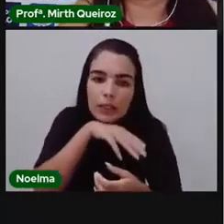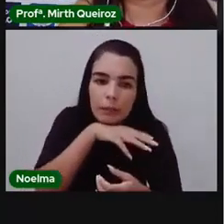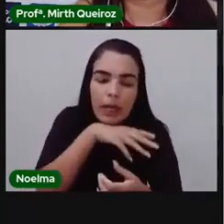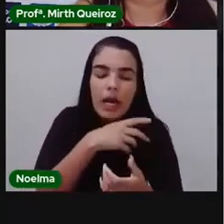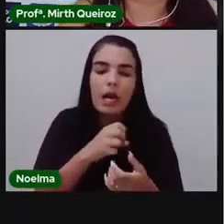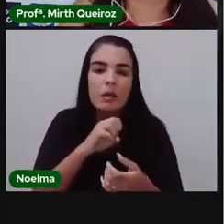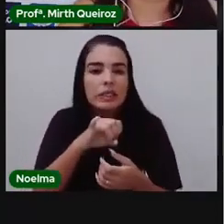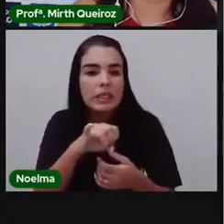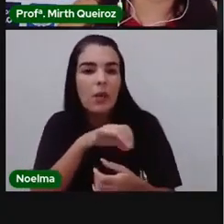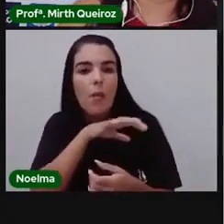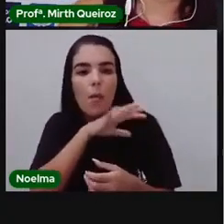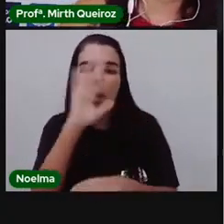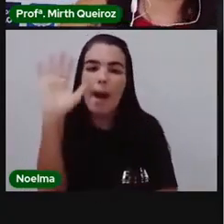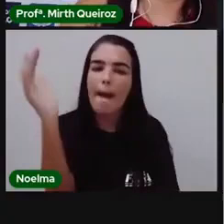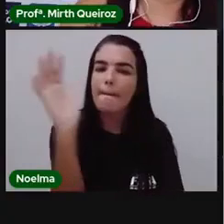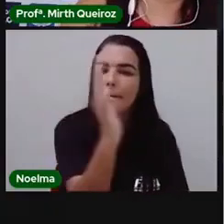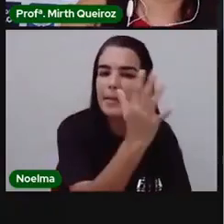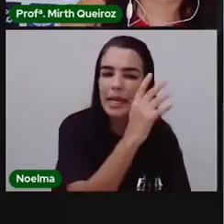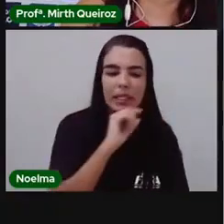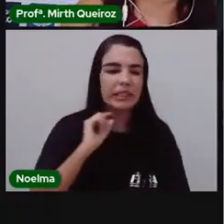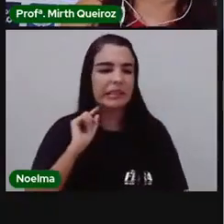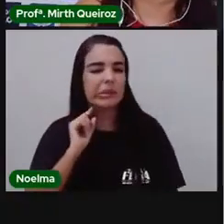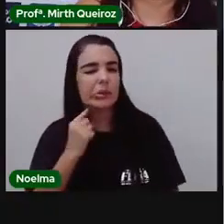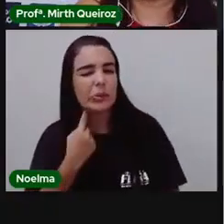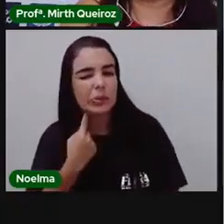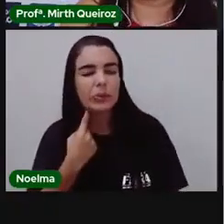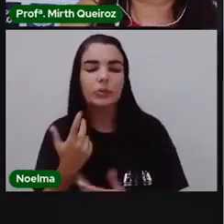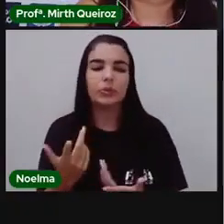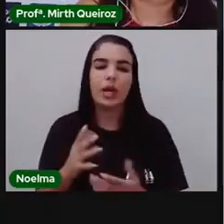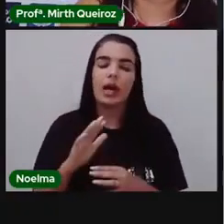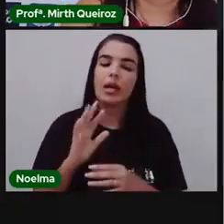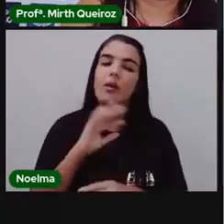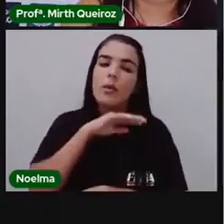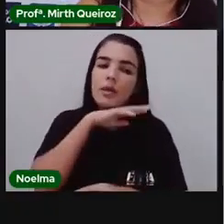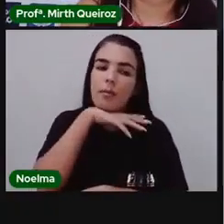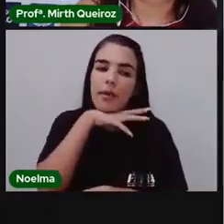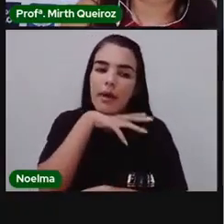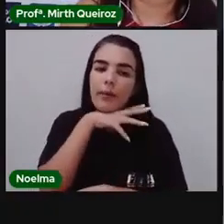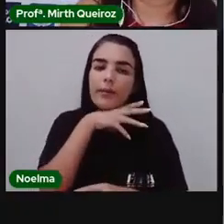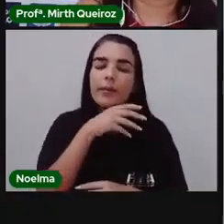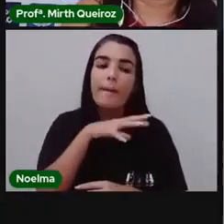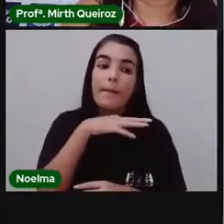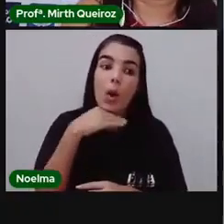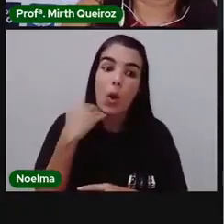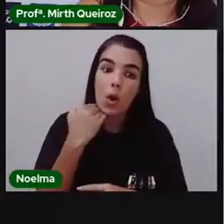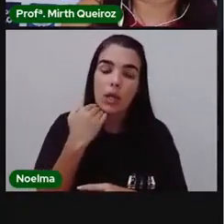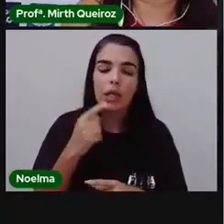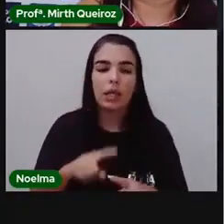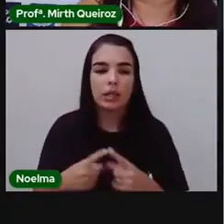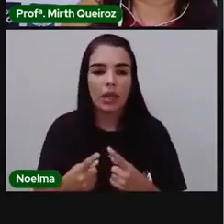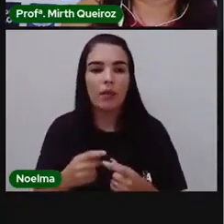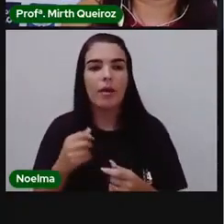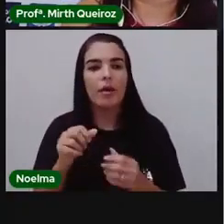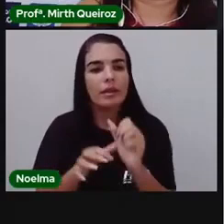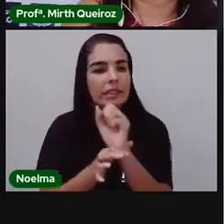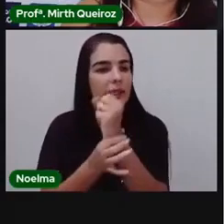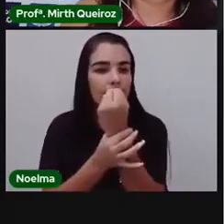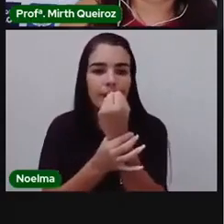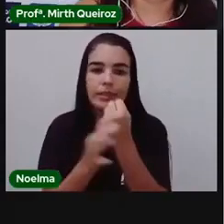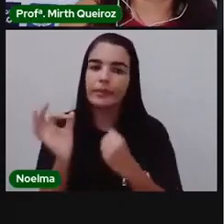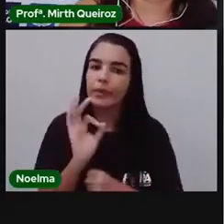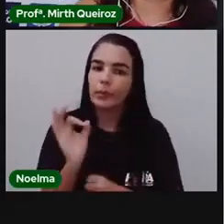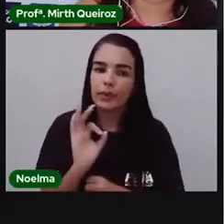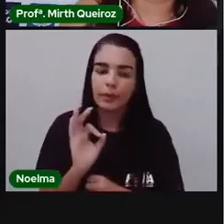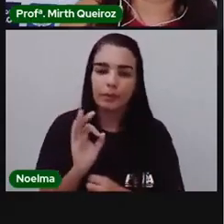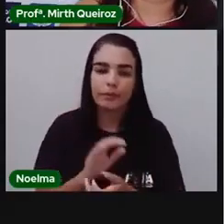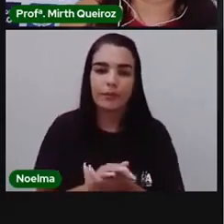poluído, então os animais acabaram sendo mortos, eles ficam em vulnerabilidade, certo?